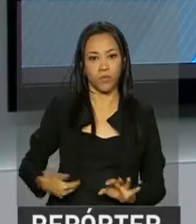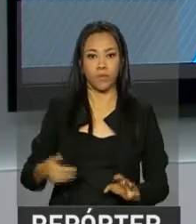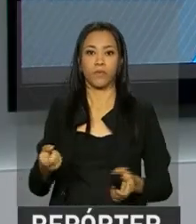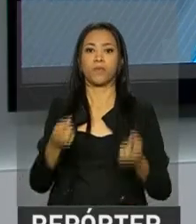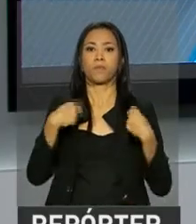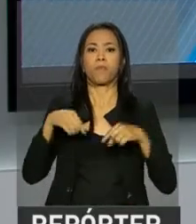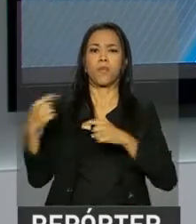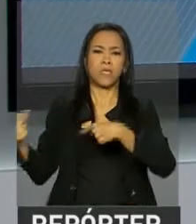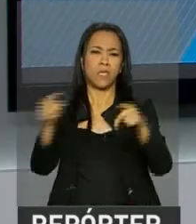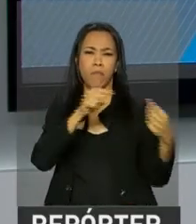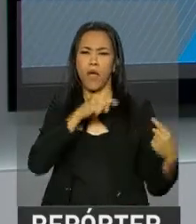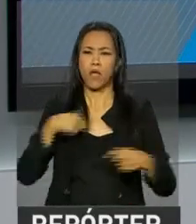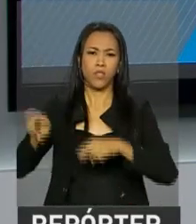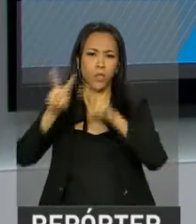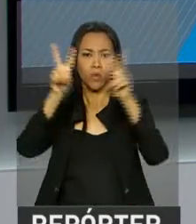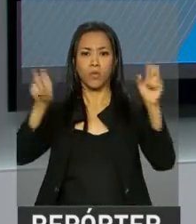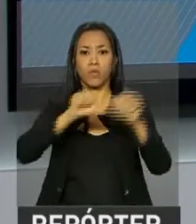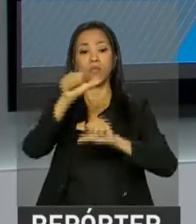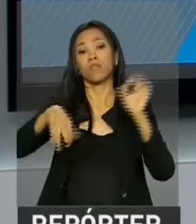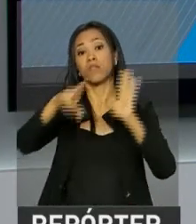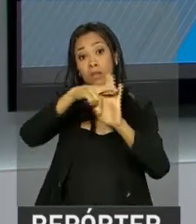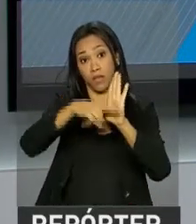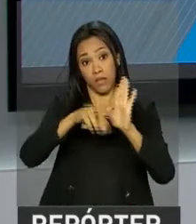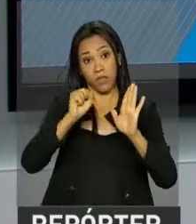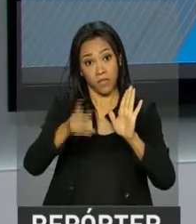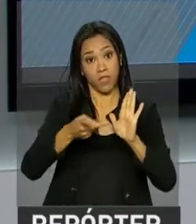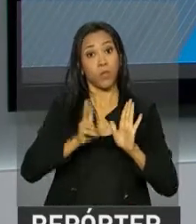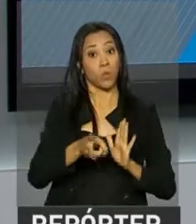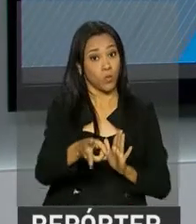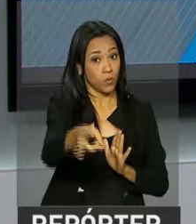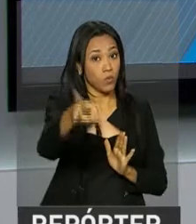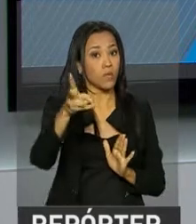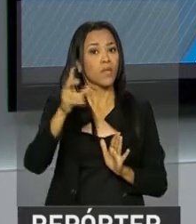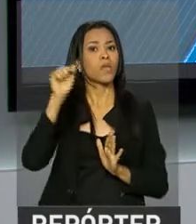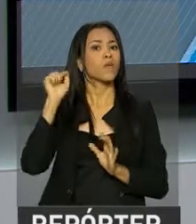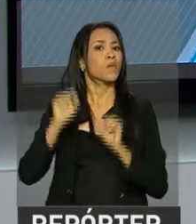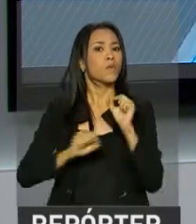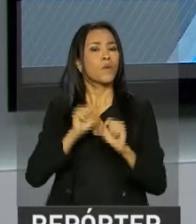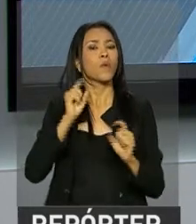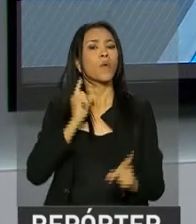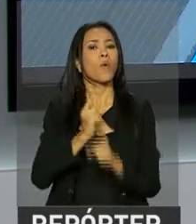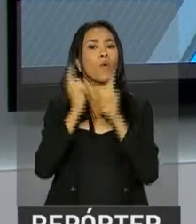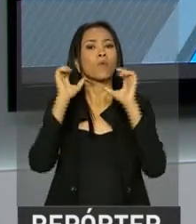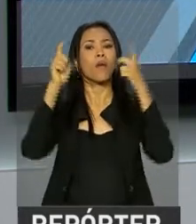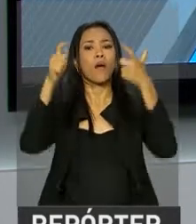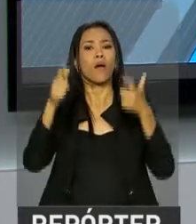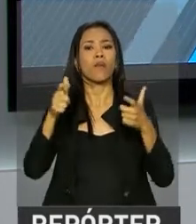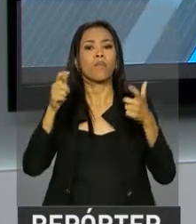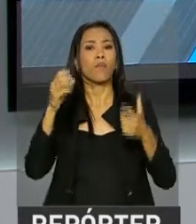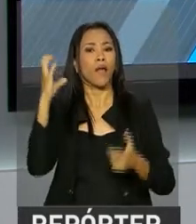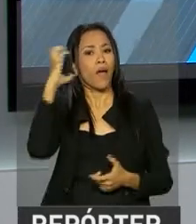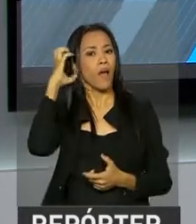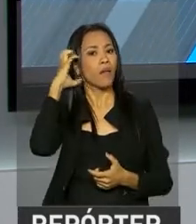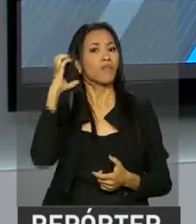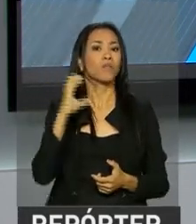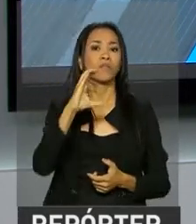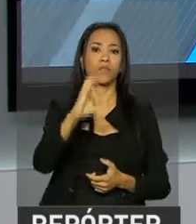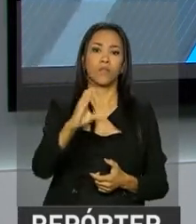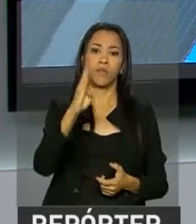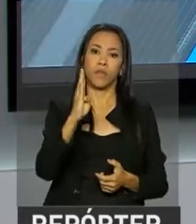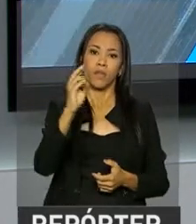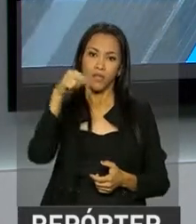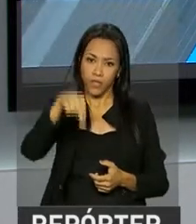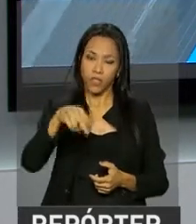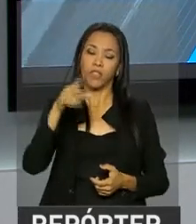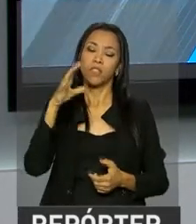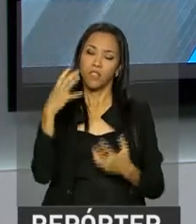os debates sobre a reforma da Previdência continuam. Desta vez, o encontro foi realizado pela Rádio CBN e a